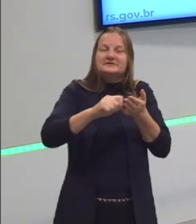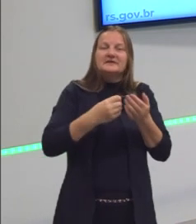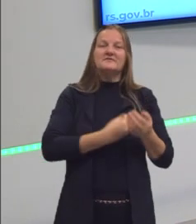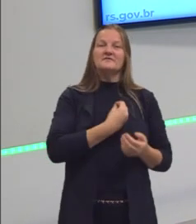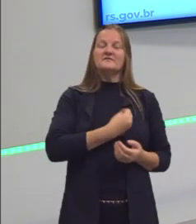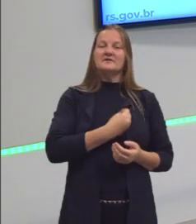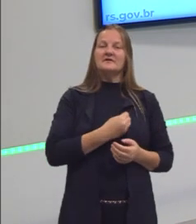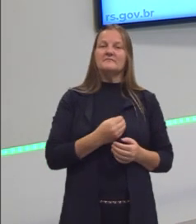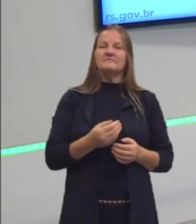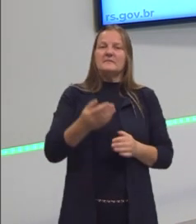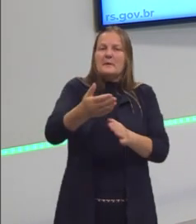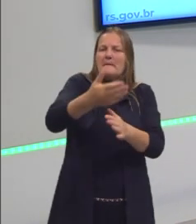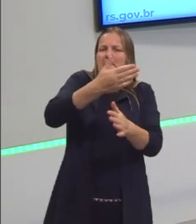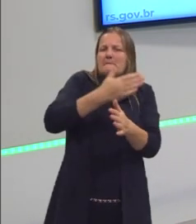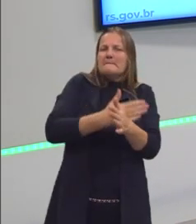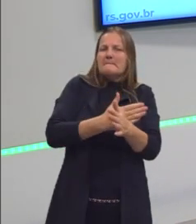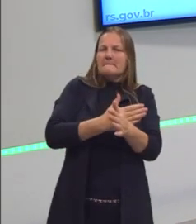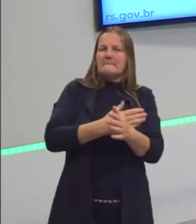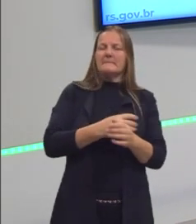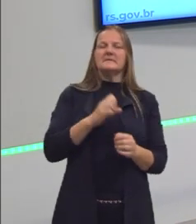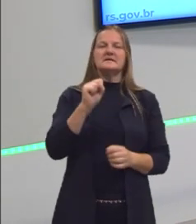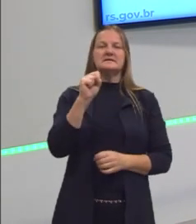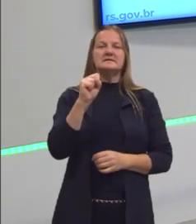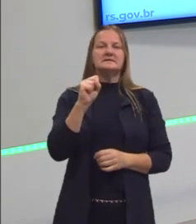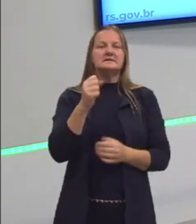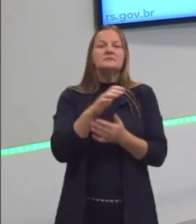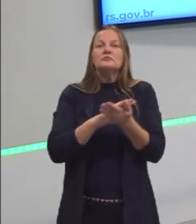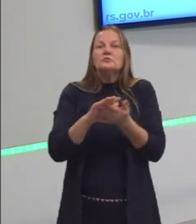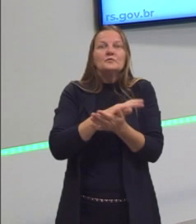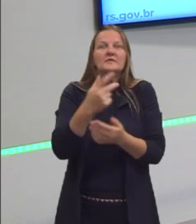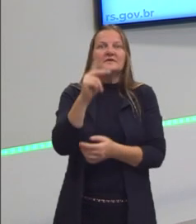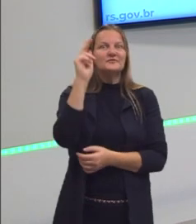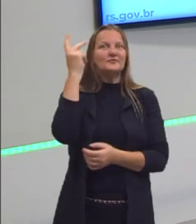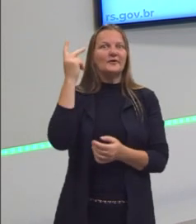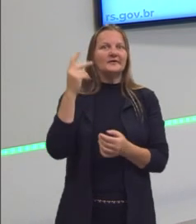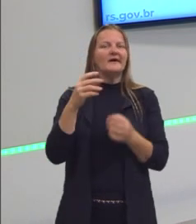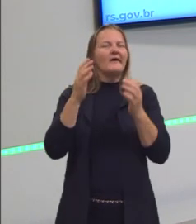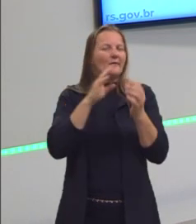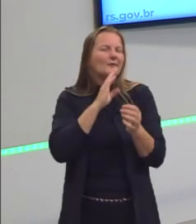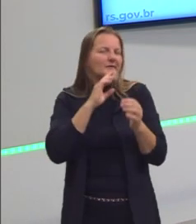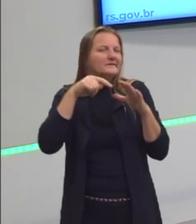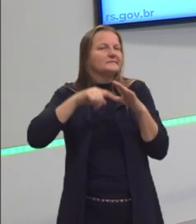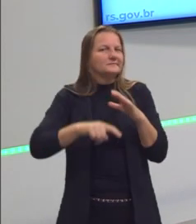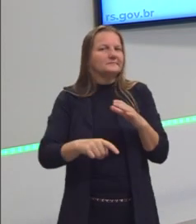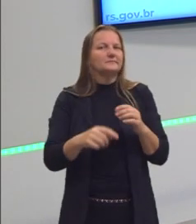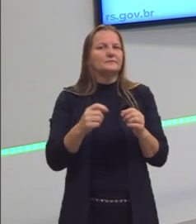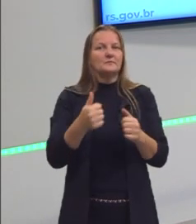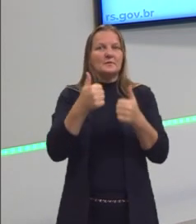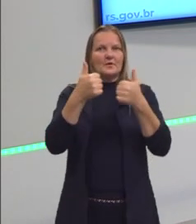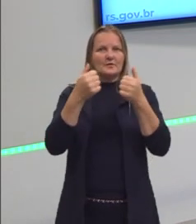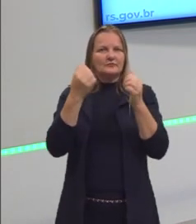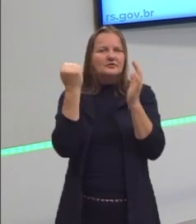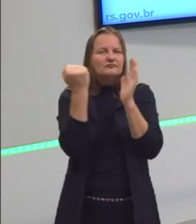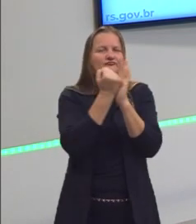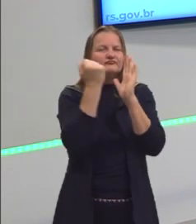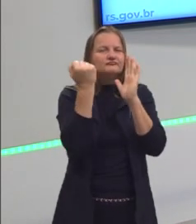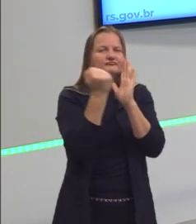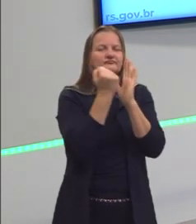uma pré-história, um período sem história, que hoje em dia a gente já consegue conhecer melhor por causa dessas evidências